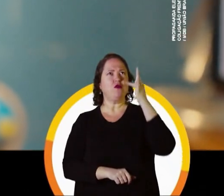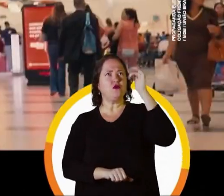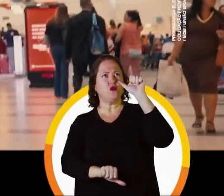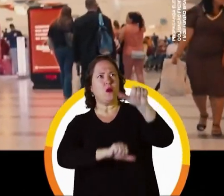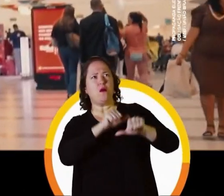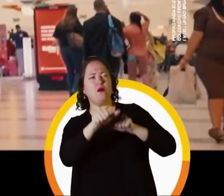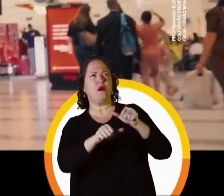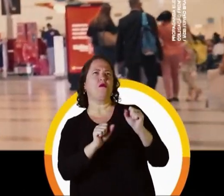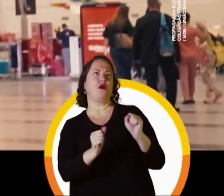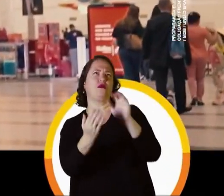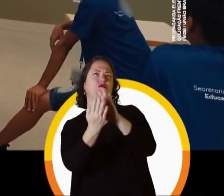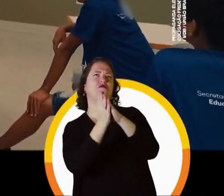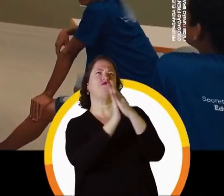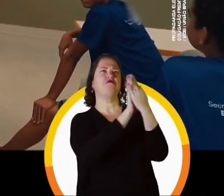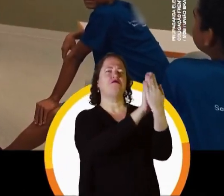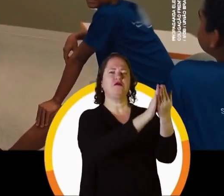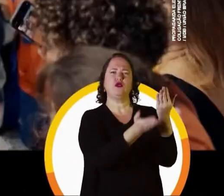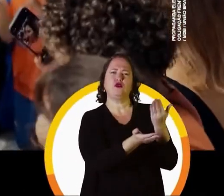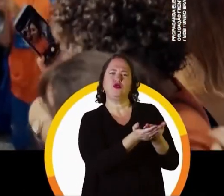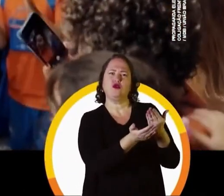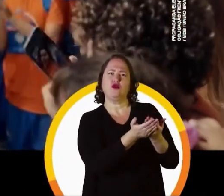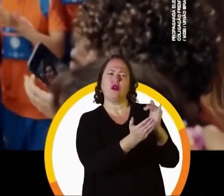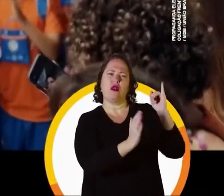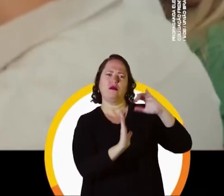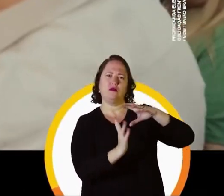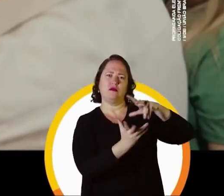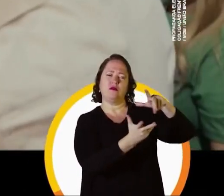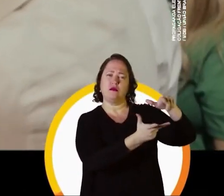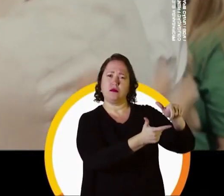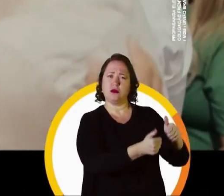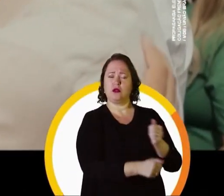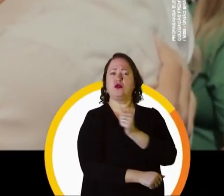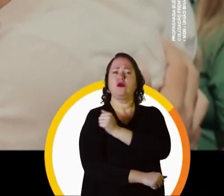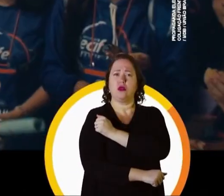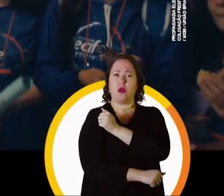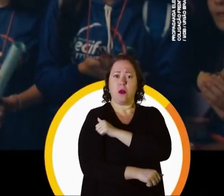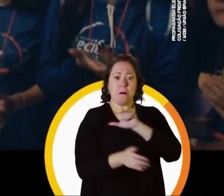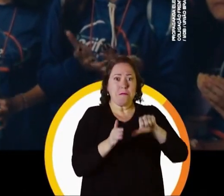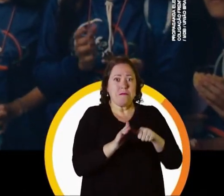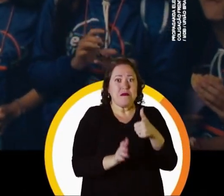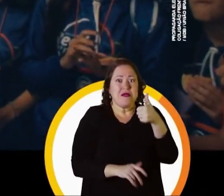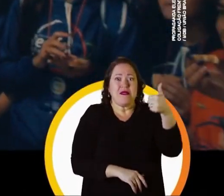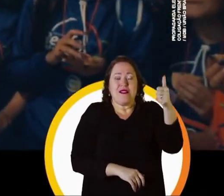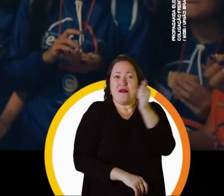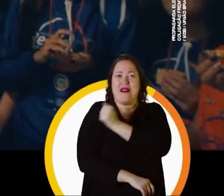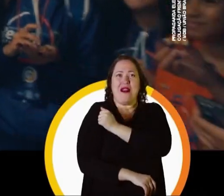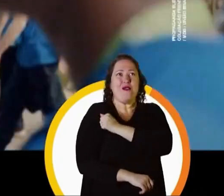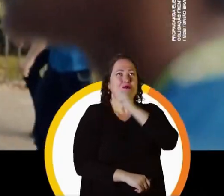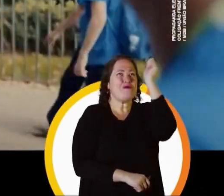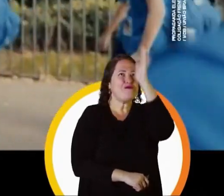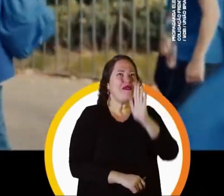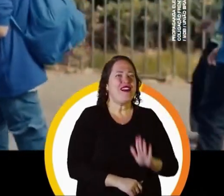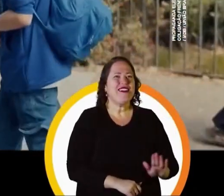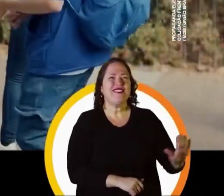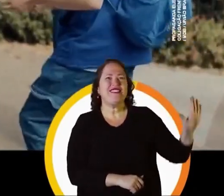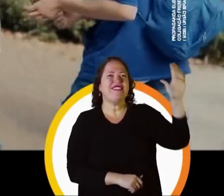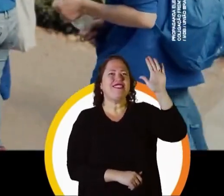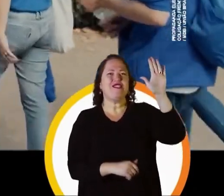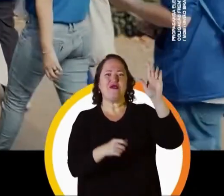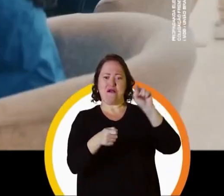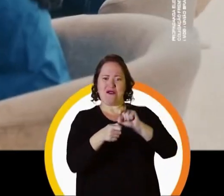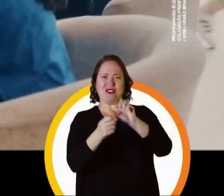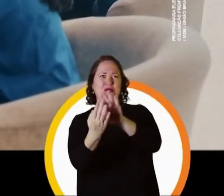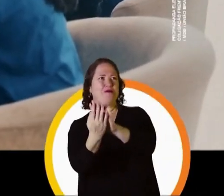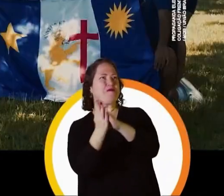Seja no intercâmbio em universidades do exterior. Eles estão fazendo história. São os primeiros alunos do Brasil, de uma cidade, a fazer o